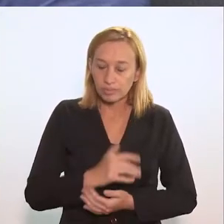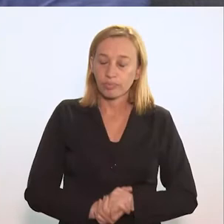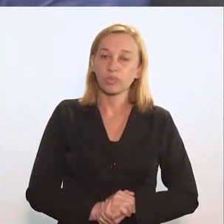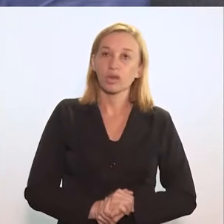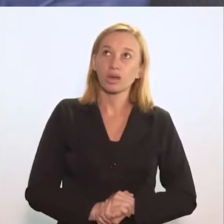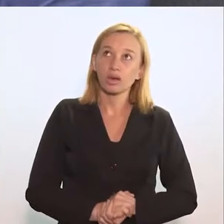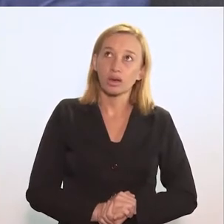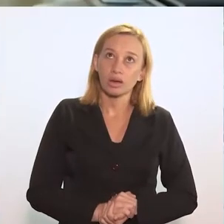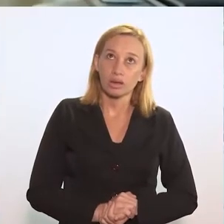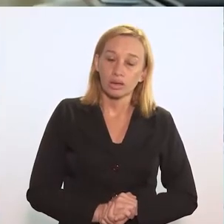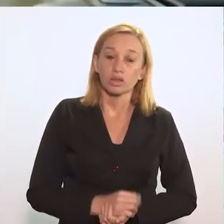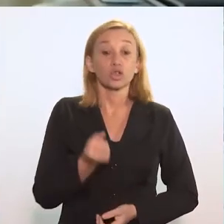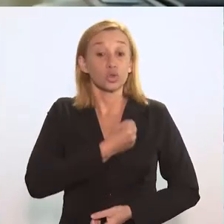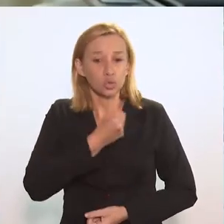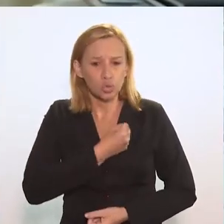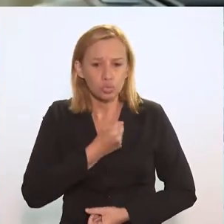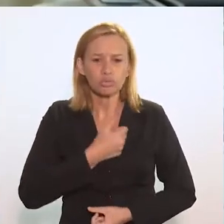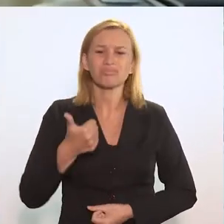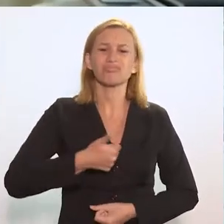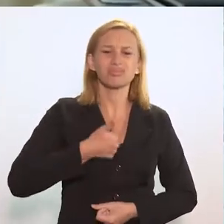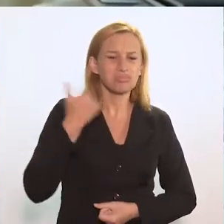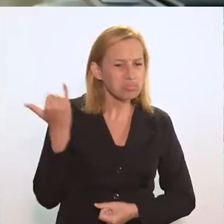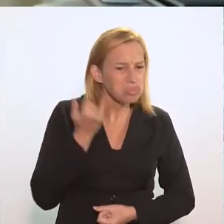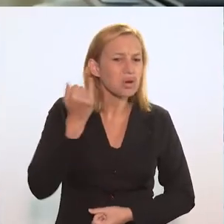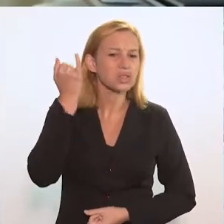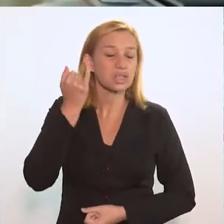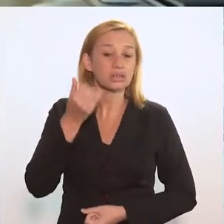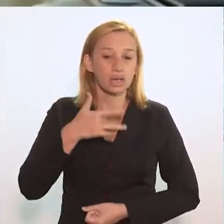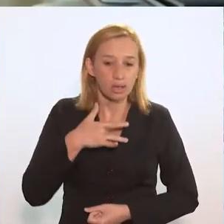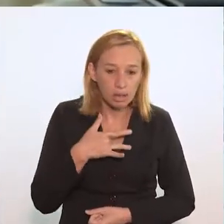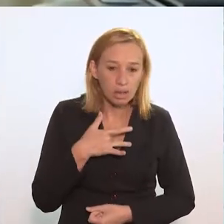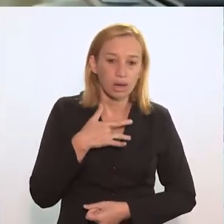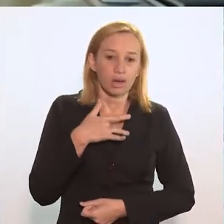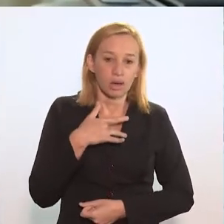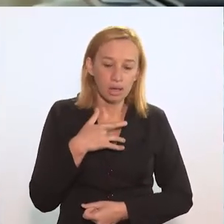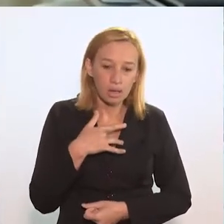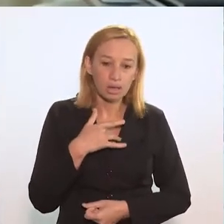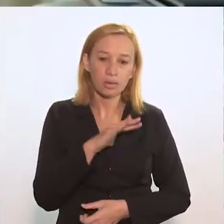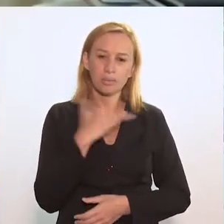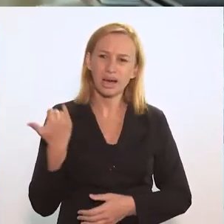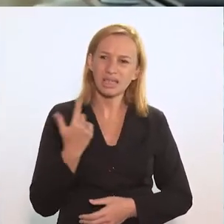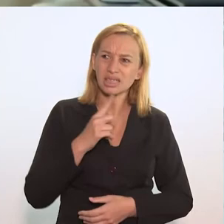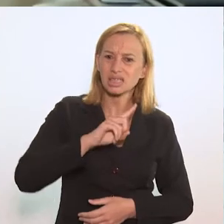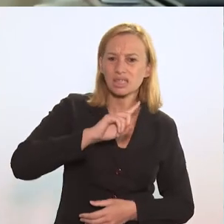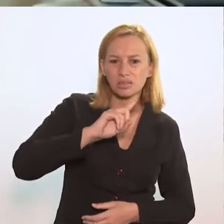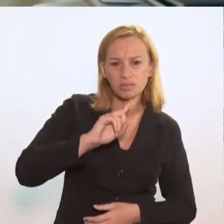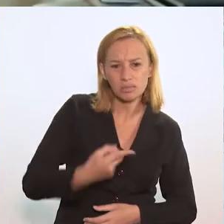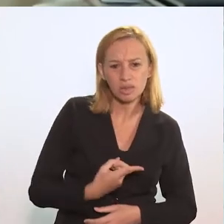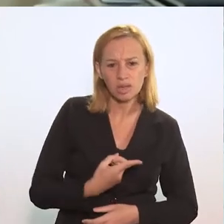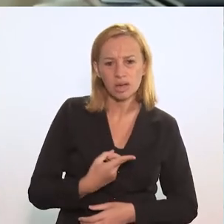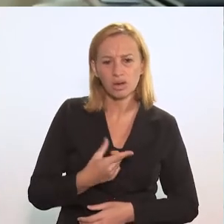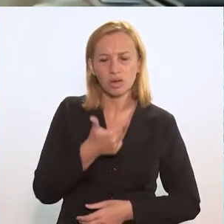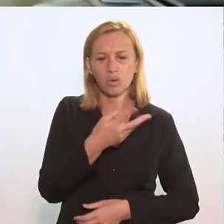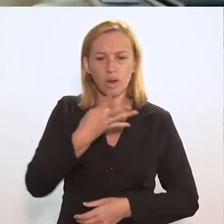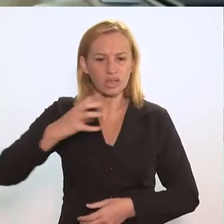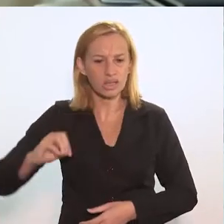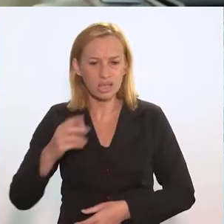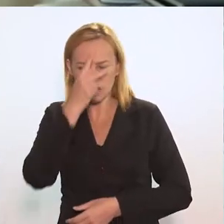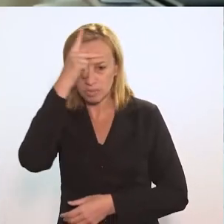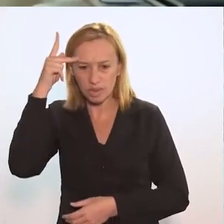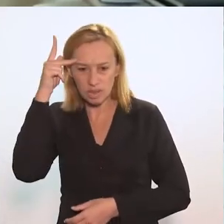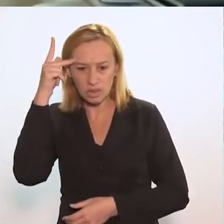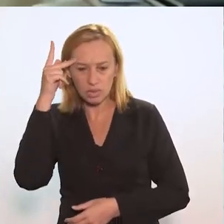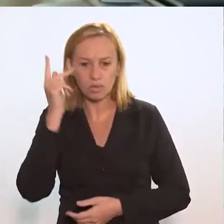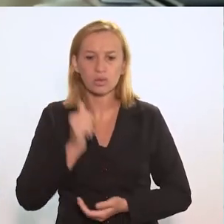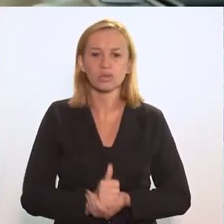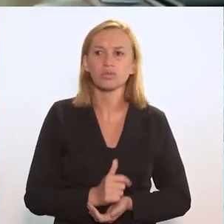têm números muito importantes. A tuberculose, por exemplo, ela mata de 1 milhão e 400